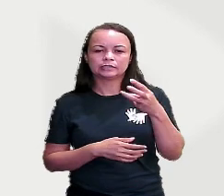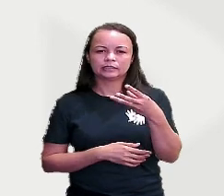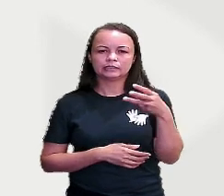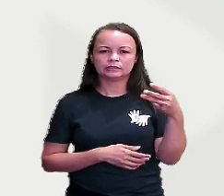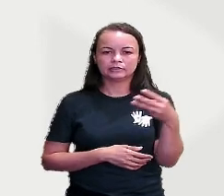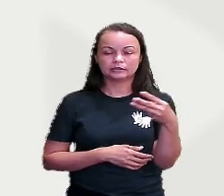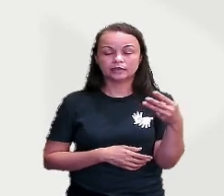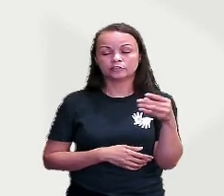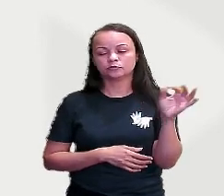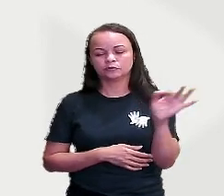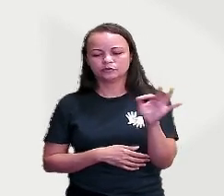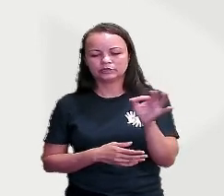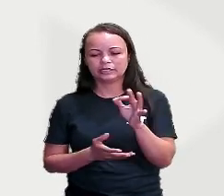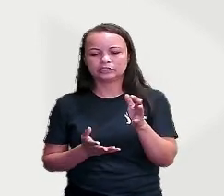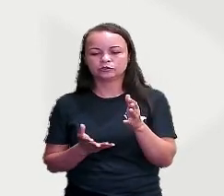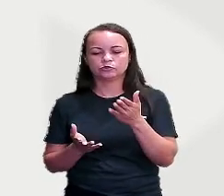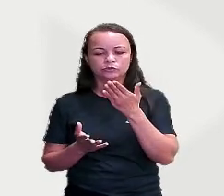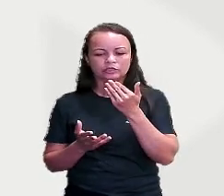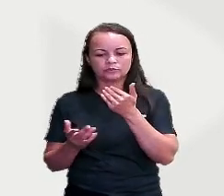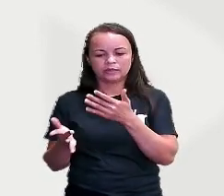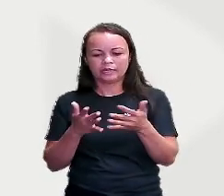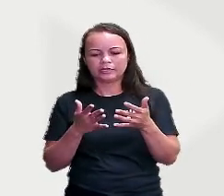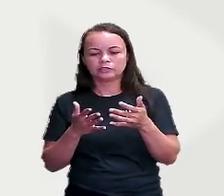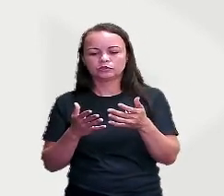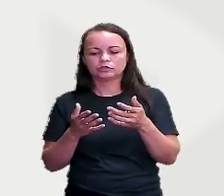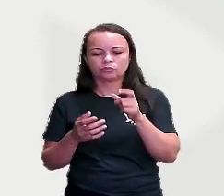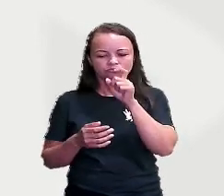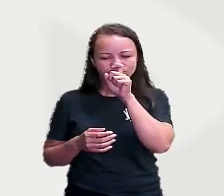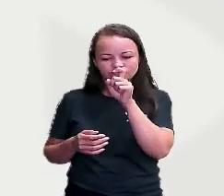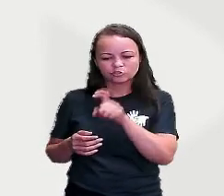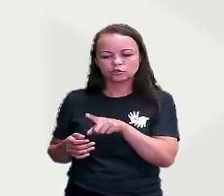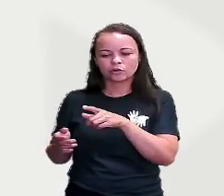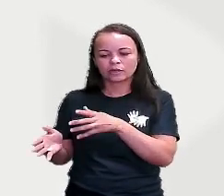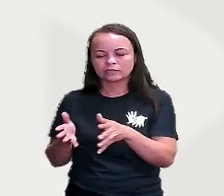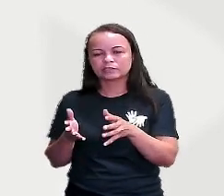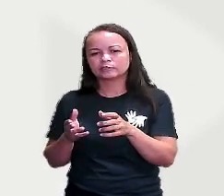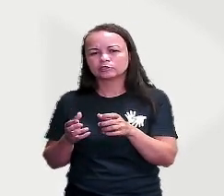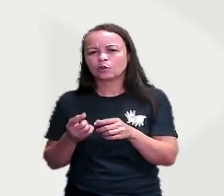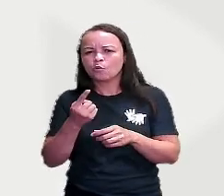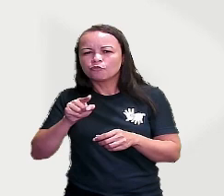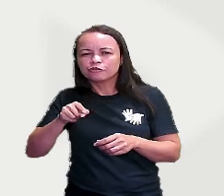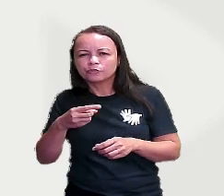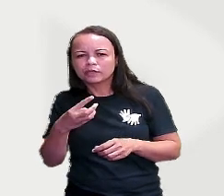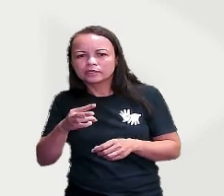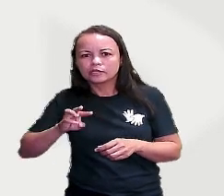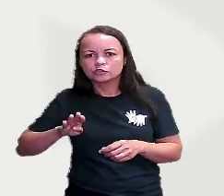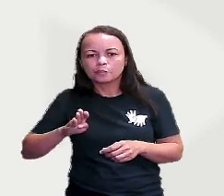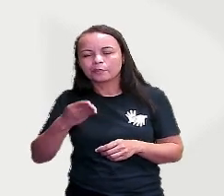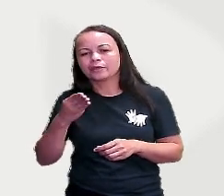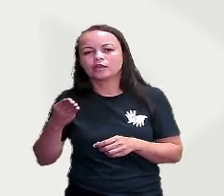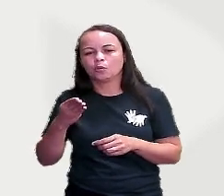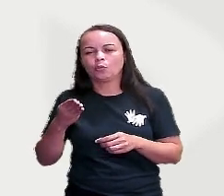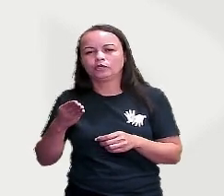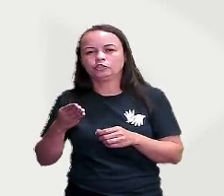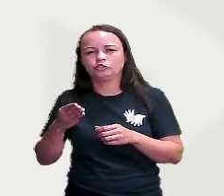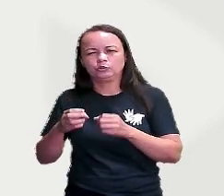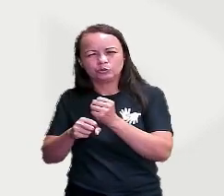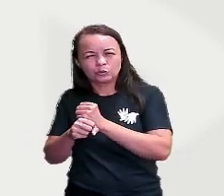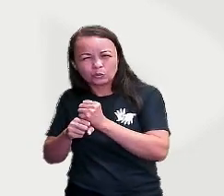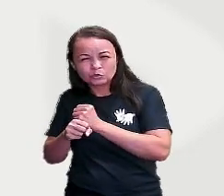desperdiçados, tá? 1,3 bilhão de toneladas de alimentos são jogados no lixo todos os anos do mundo.